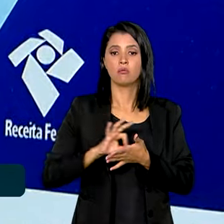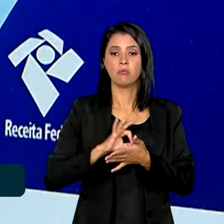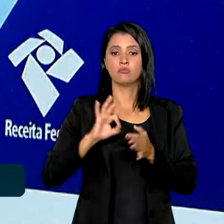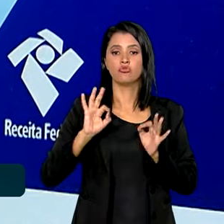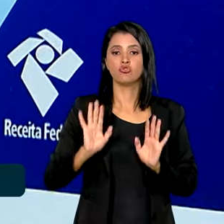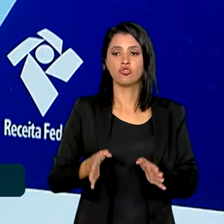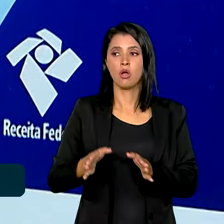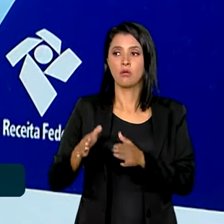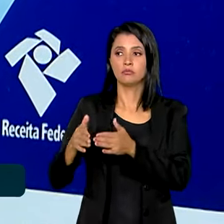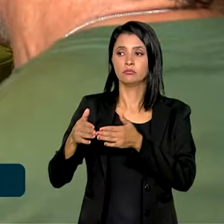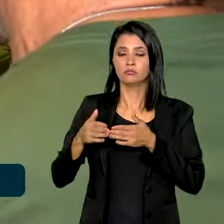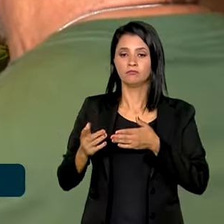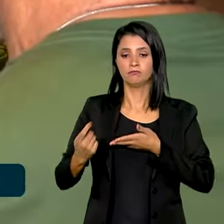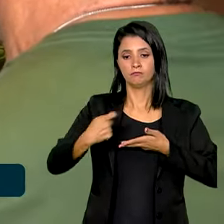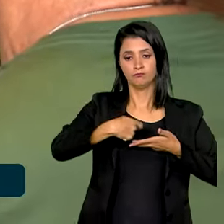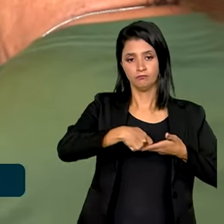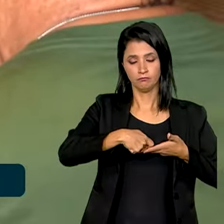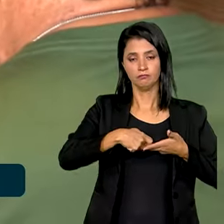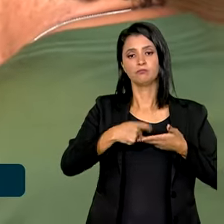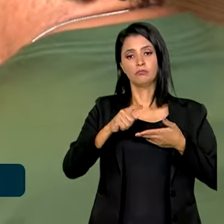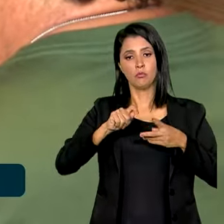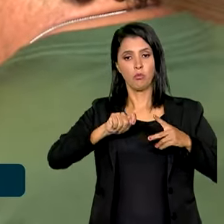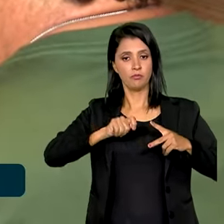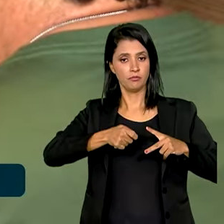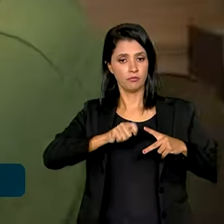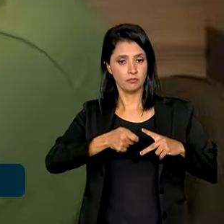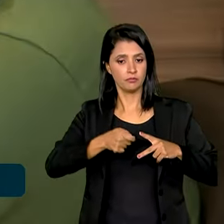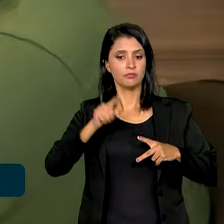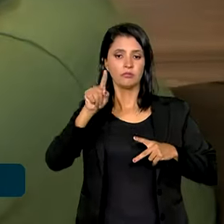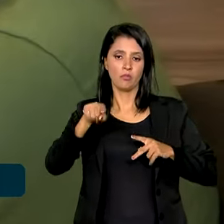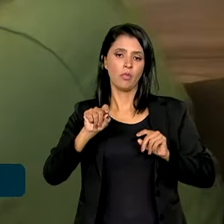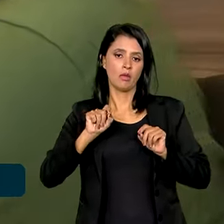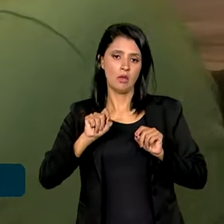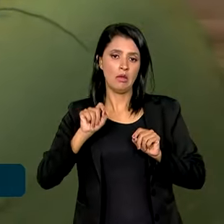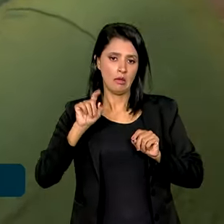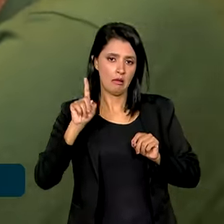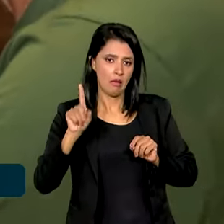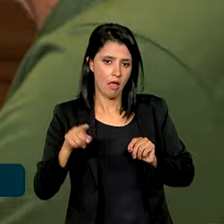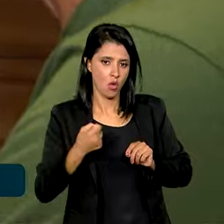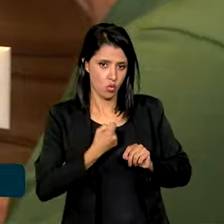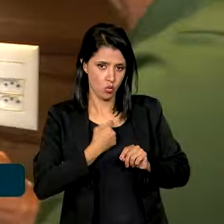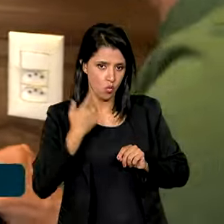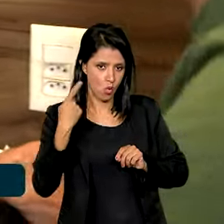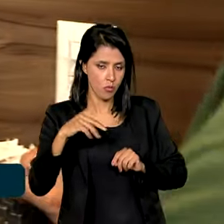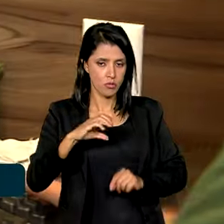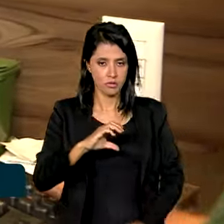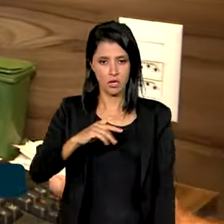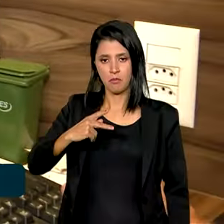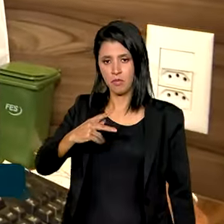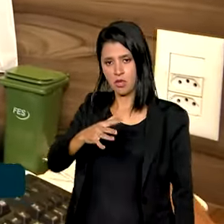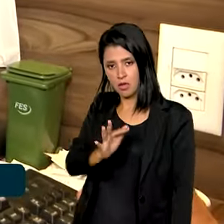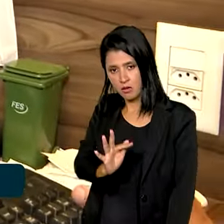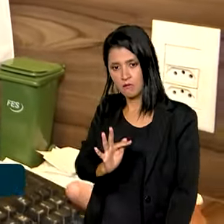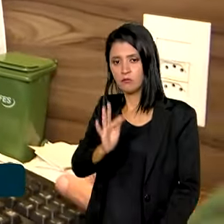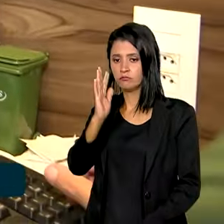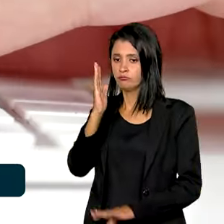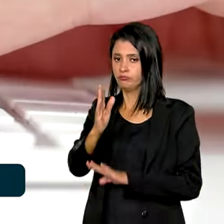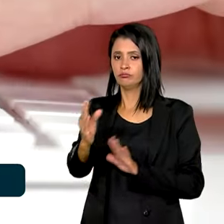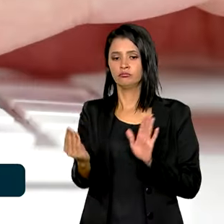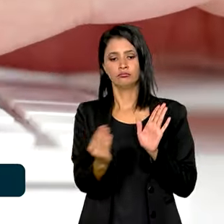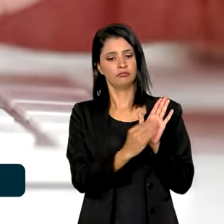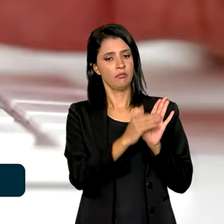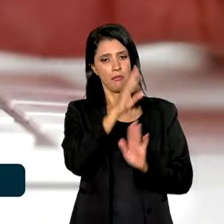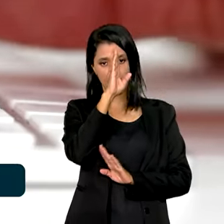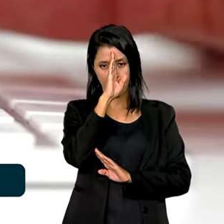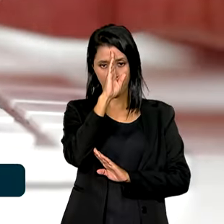solicitar a restituição via PIX, desde que seja o número do CPF, entra na lista de